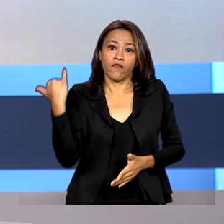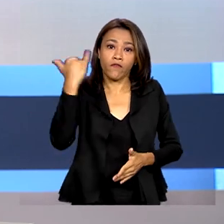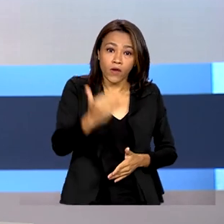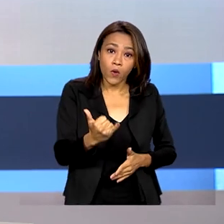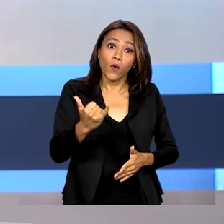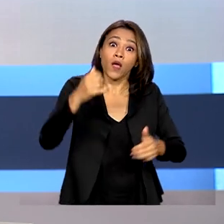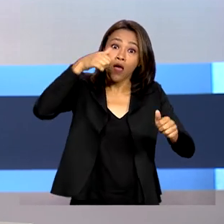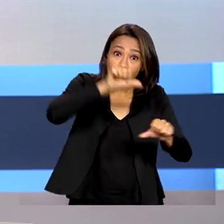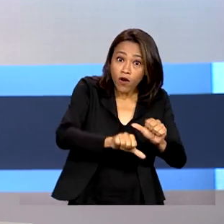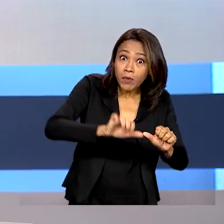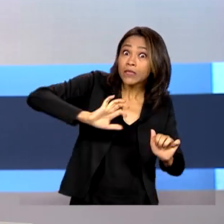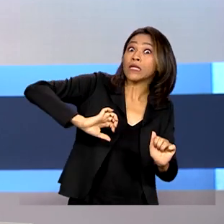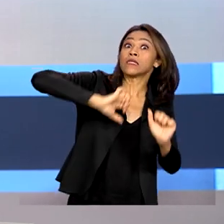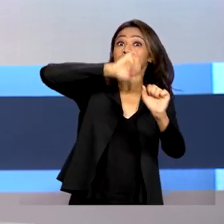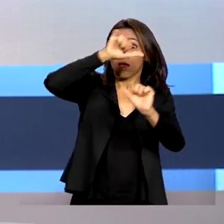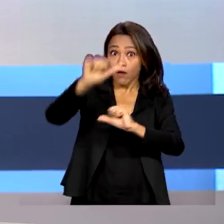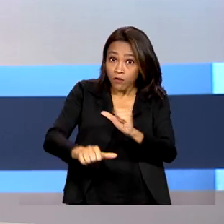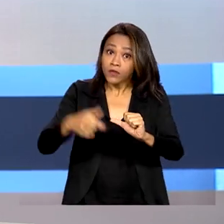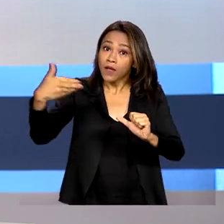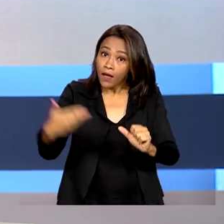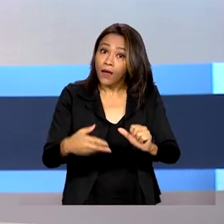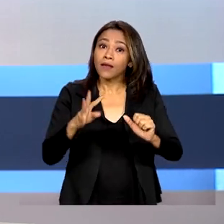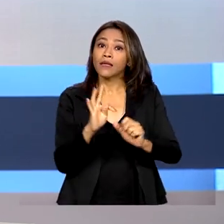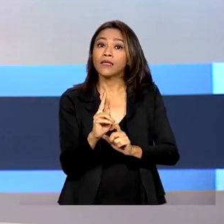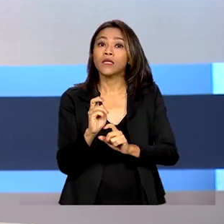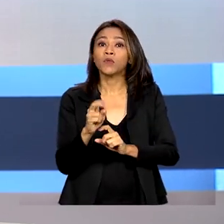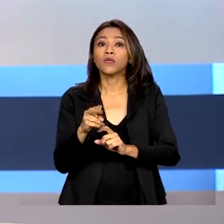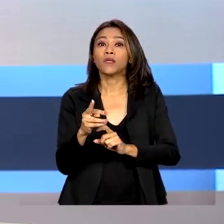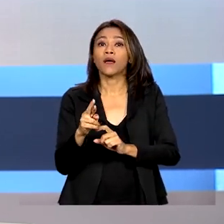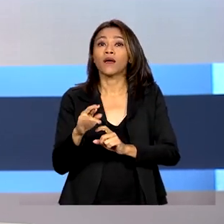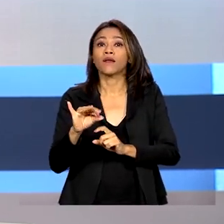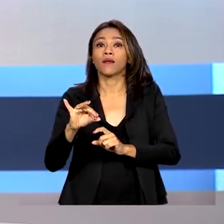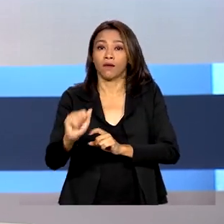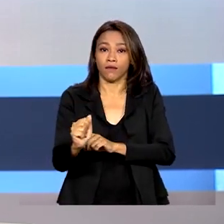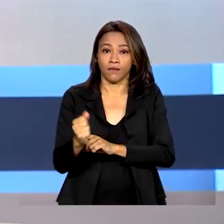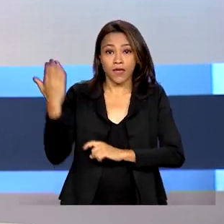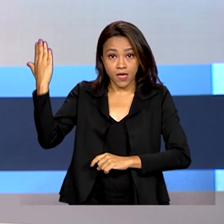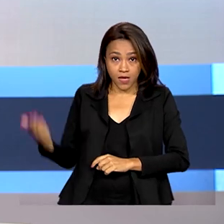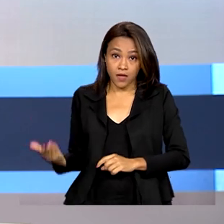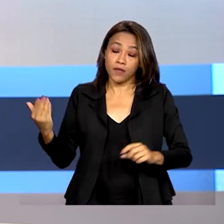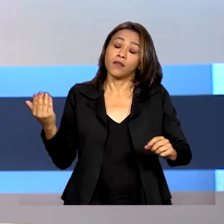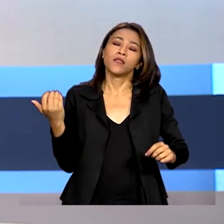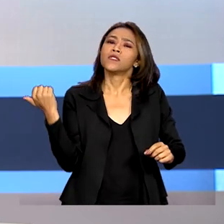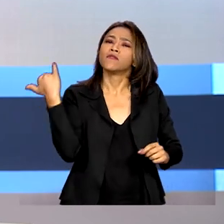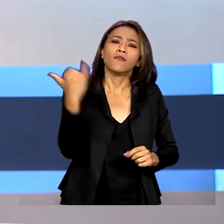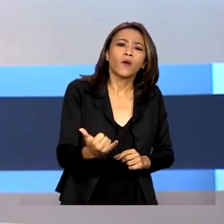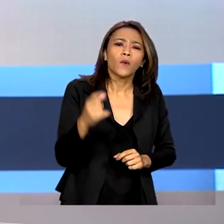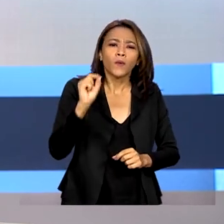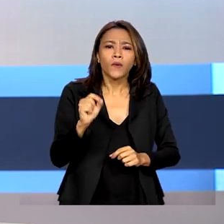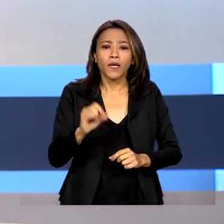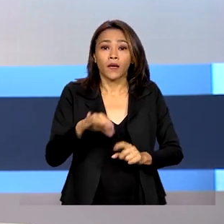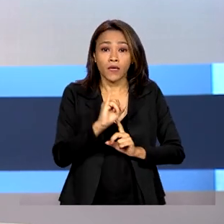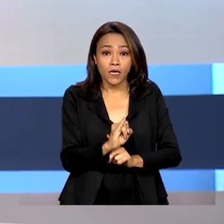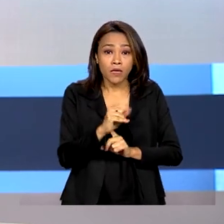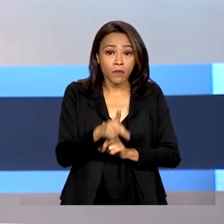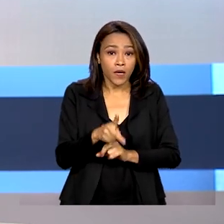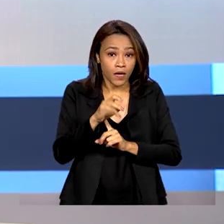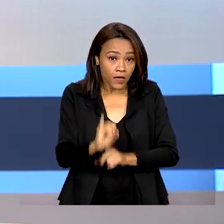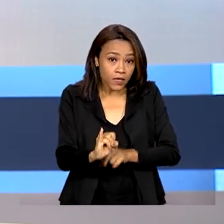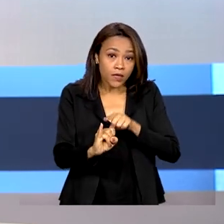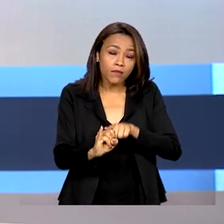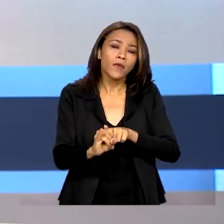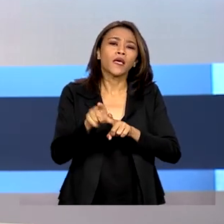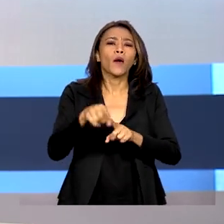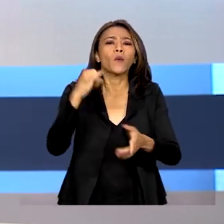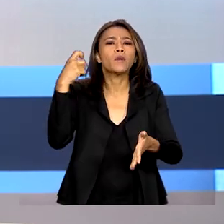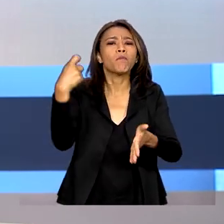reforma das reformas é a tributária. Fecha aspas. Ele afirmou que a recomposição das alíquotas do IPI, o Imposto sobre